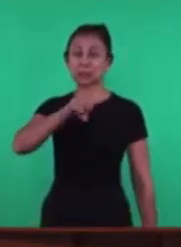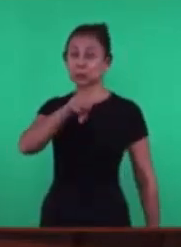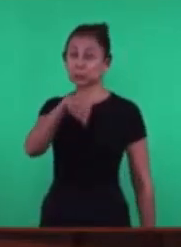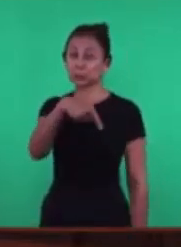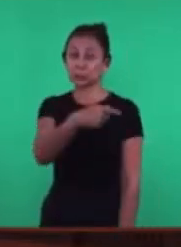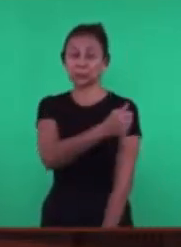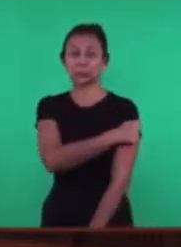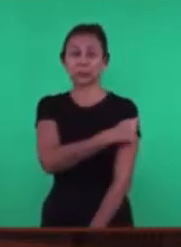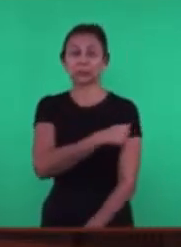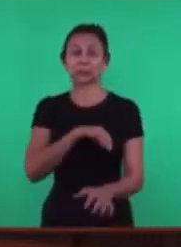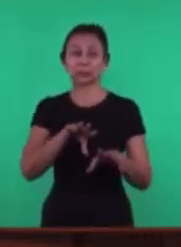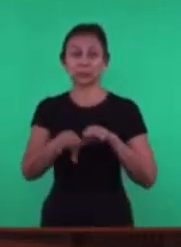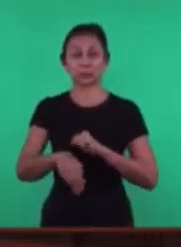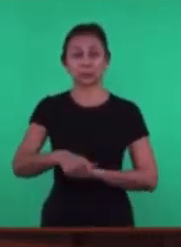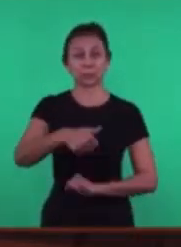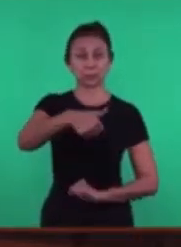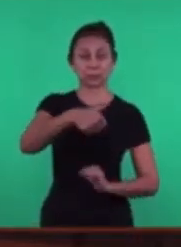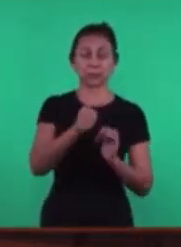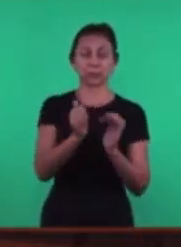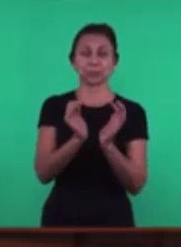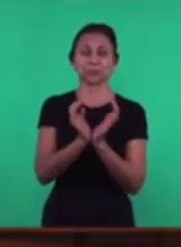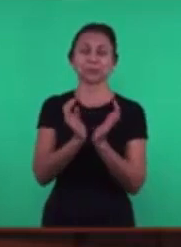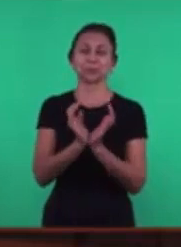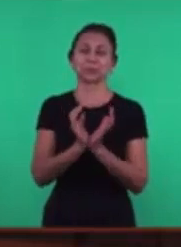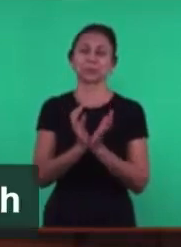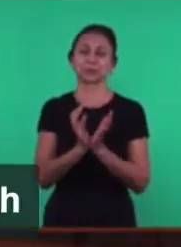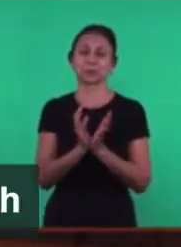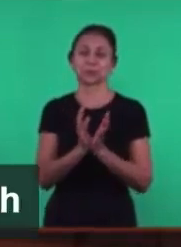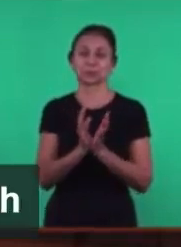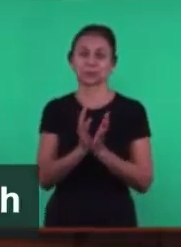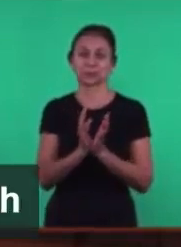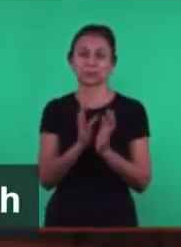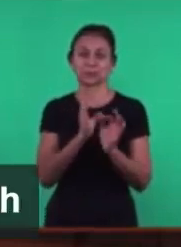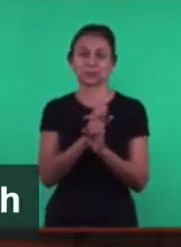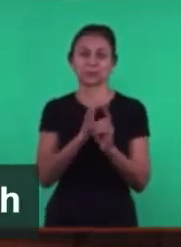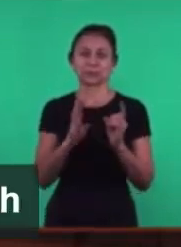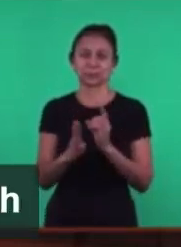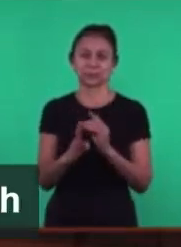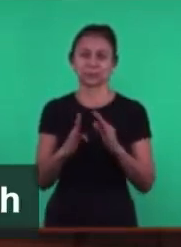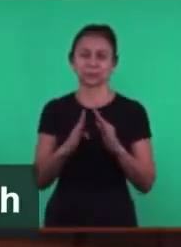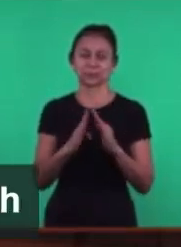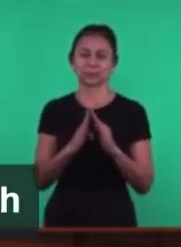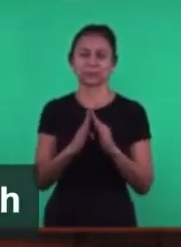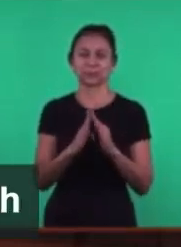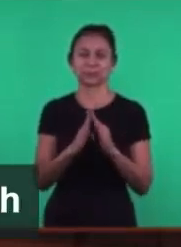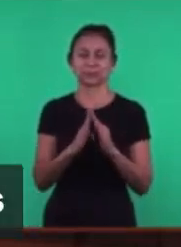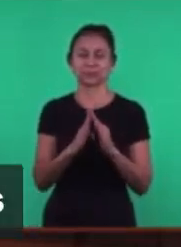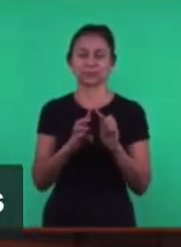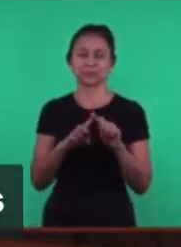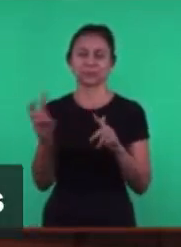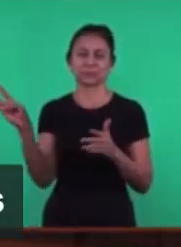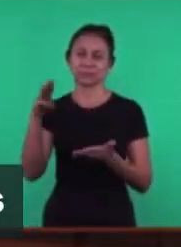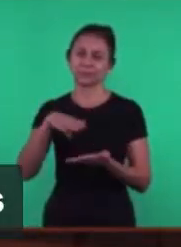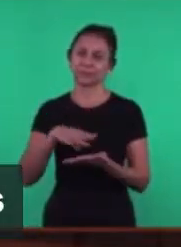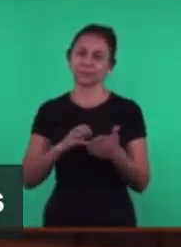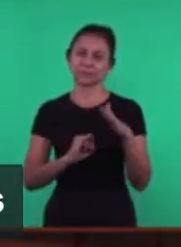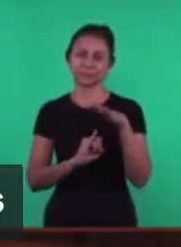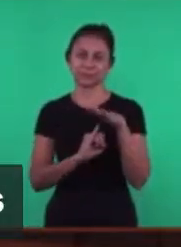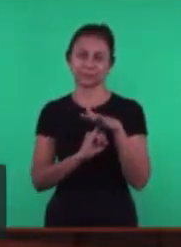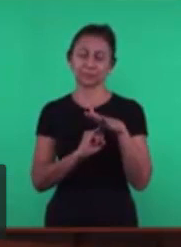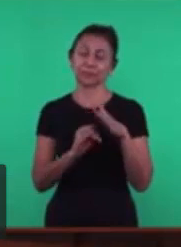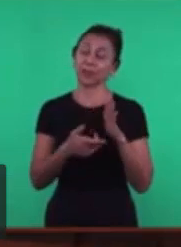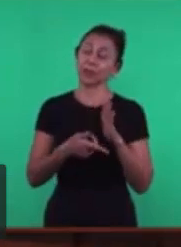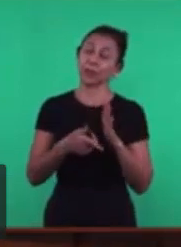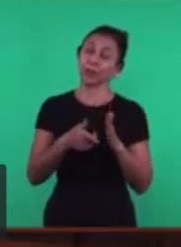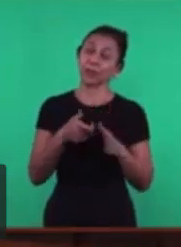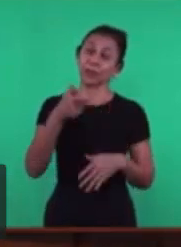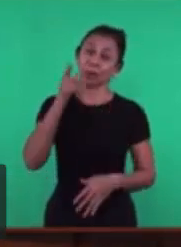que se formaram na nossa primeira turma De estudos bíblicos do Instituto Bíblico da Igreja Cristã Maranata E por isso o nosso culto ontem